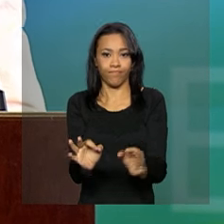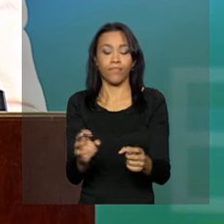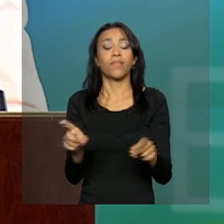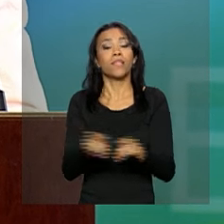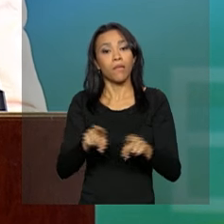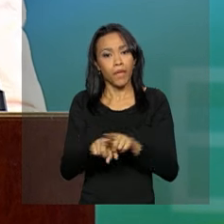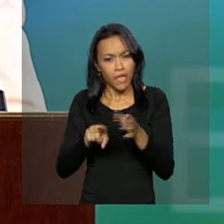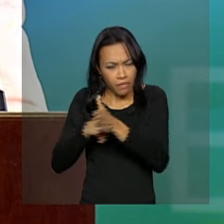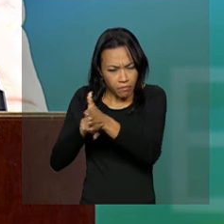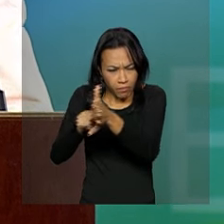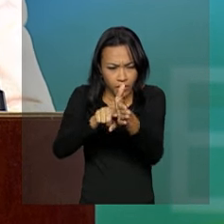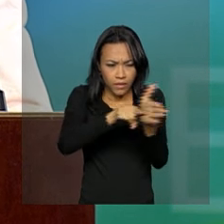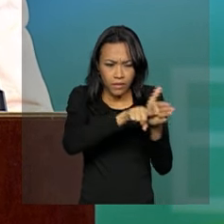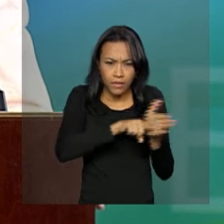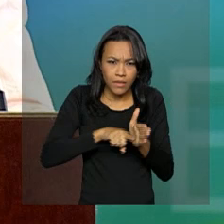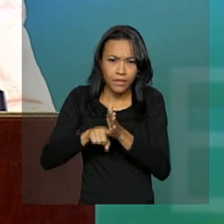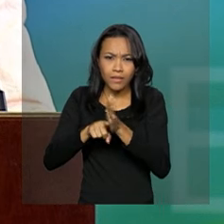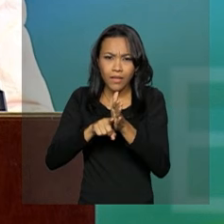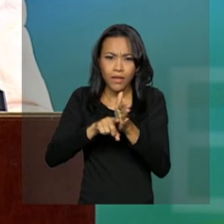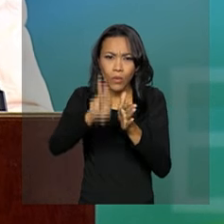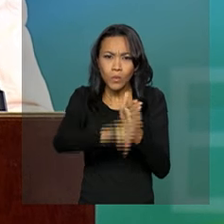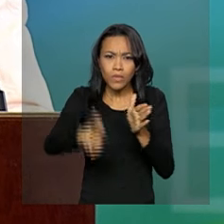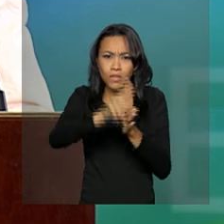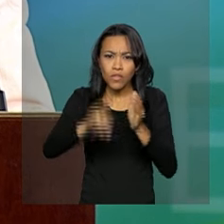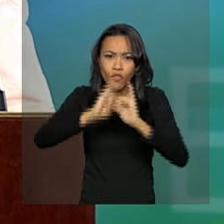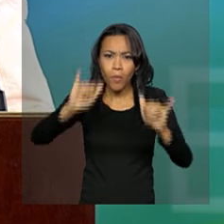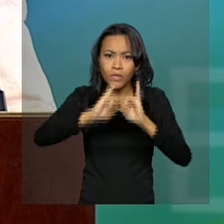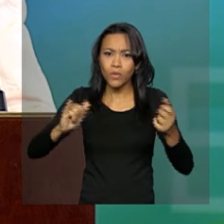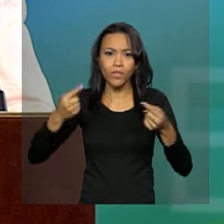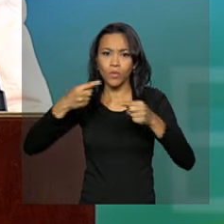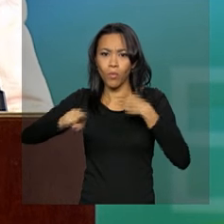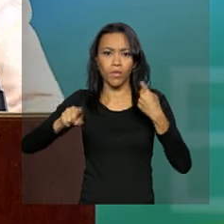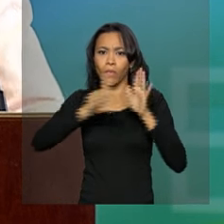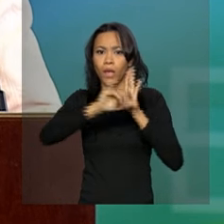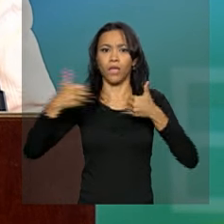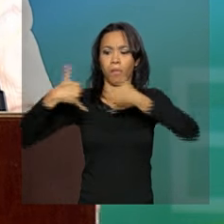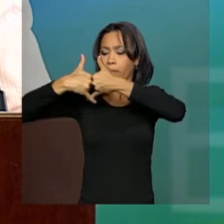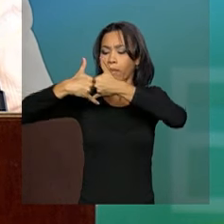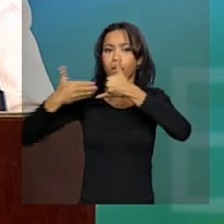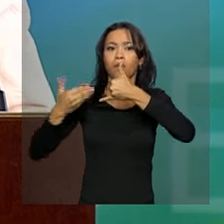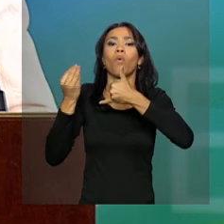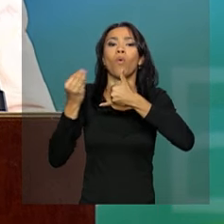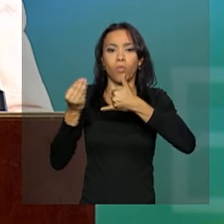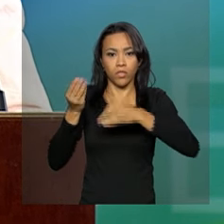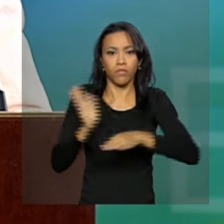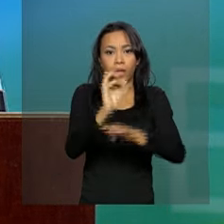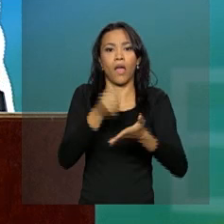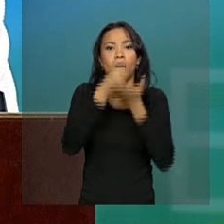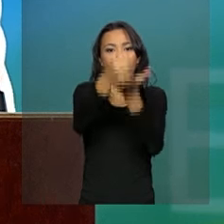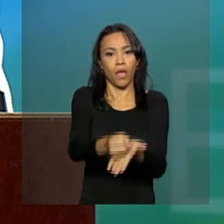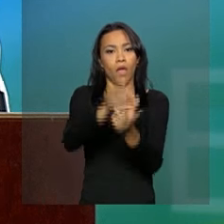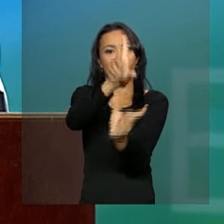investigações baseadas em grampos ilegais, não favorecem a democracia neste país.